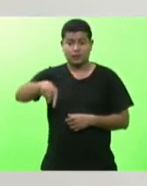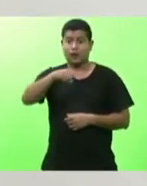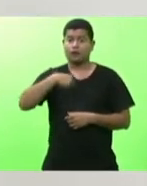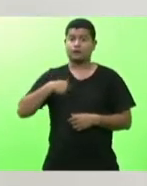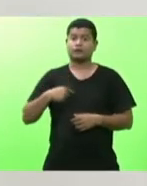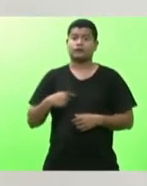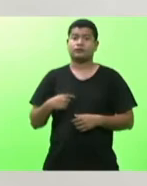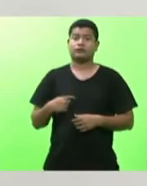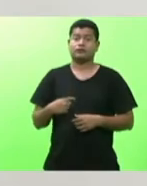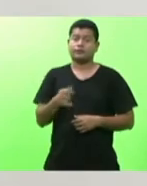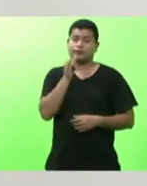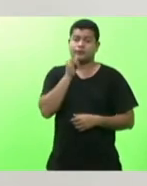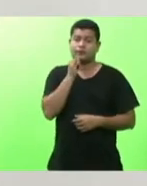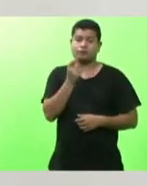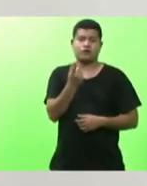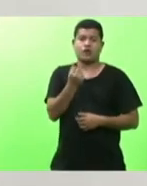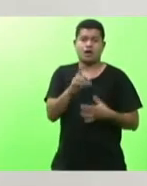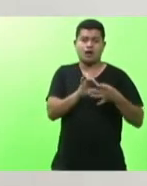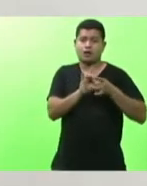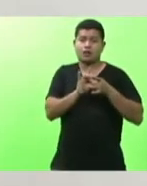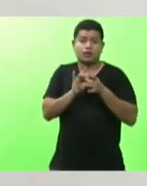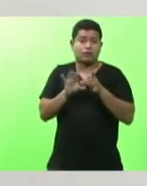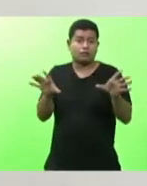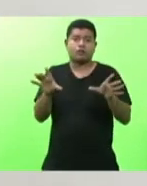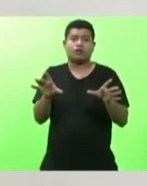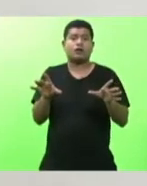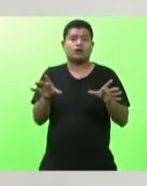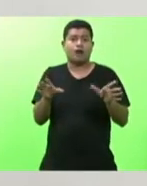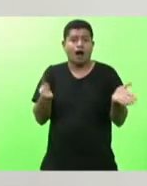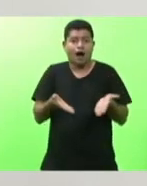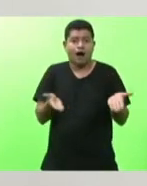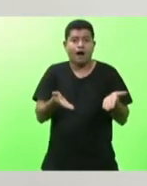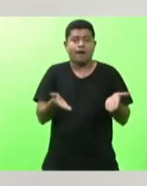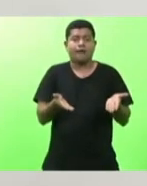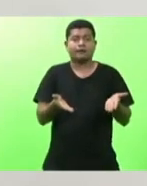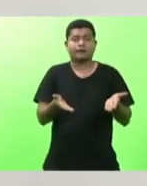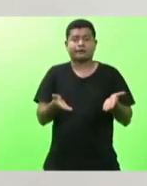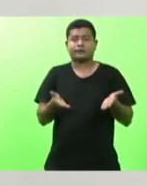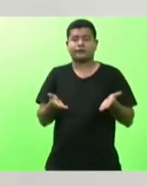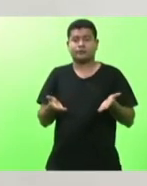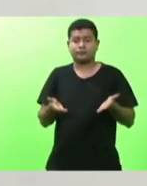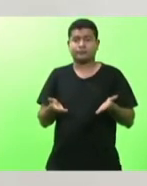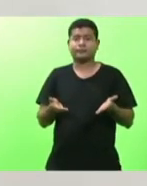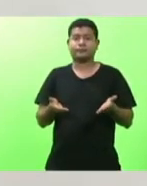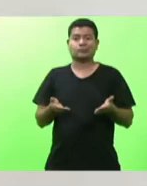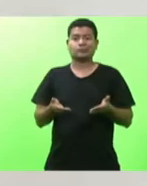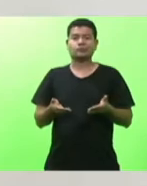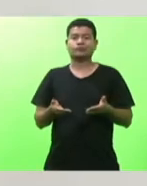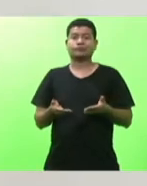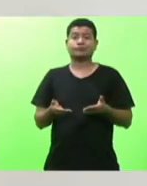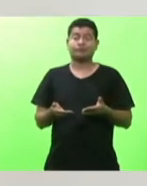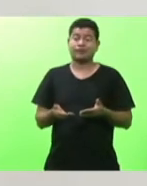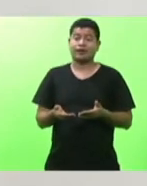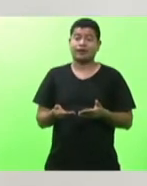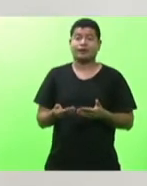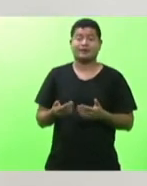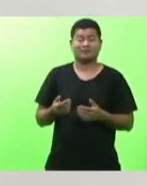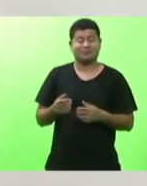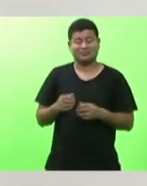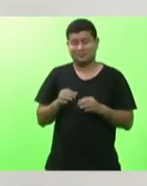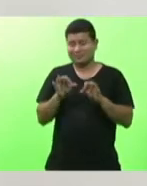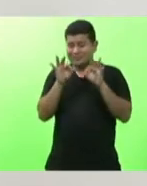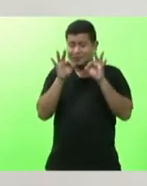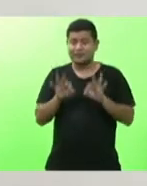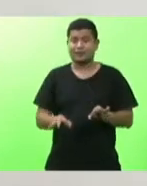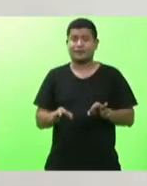aportado esses recursos estaduais nessas rodovias federais certamente que ser